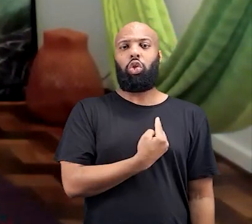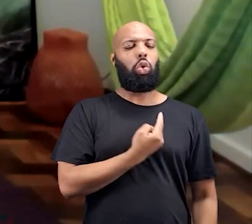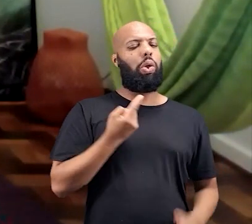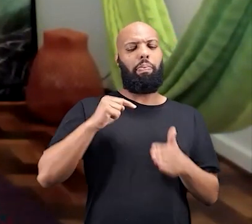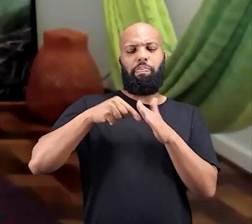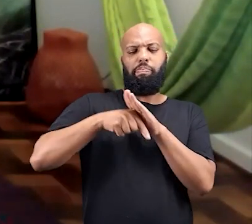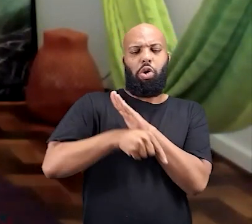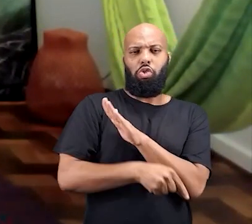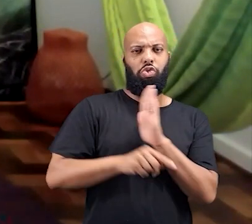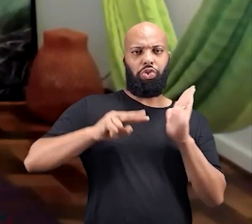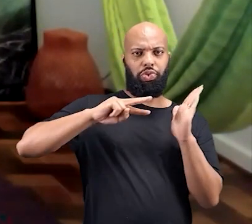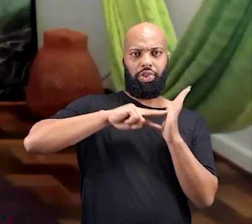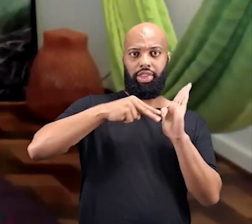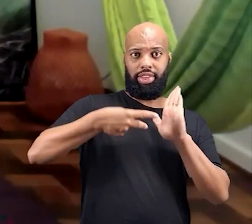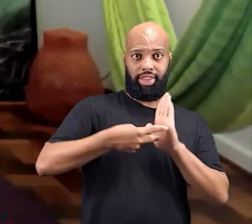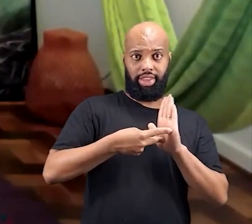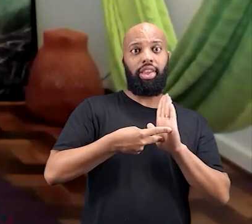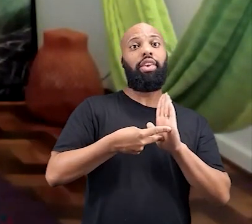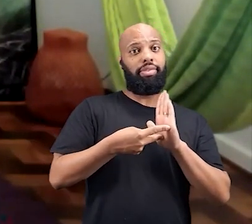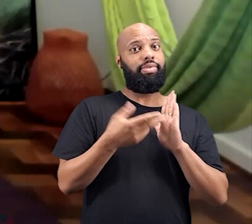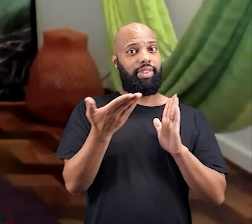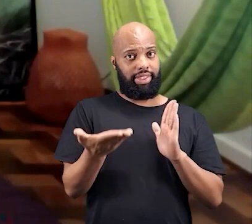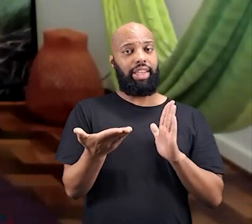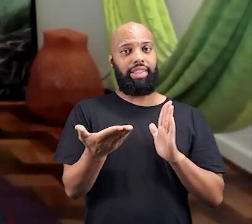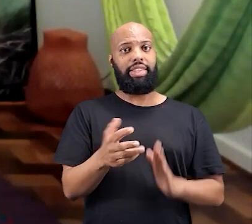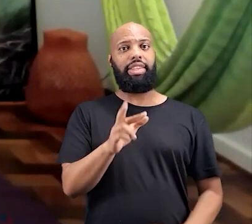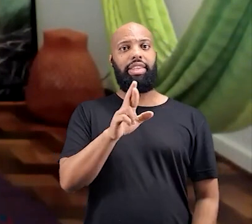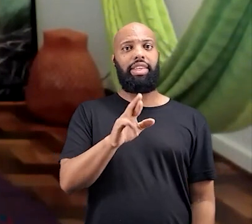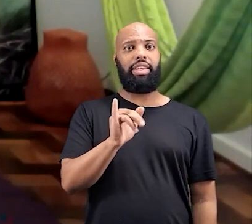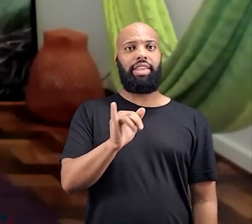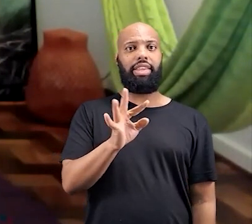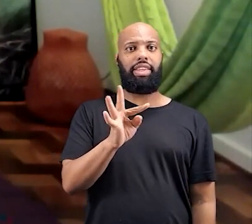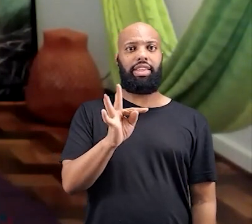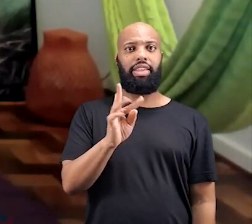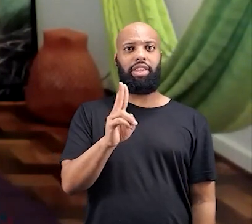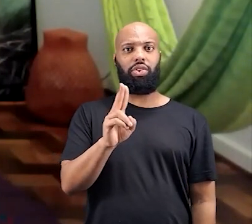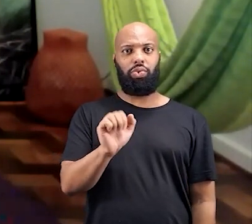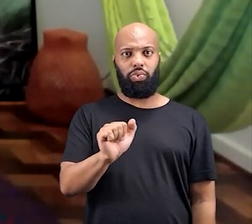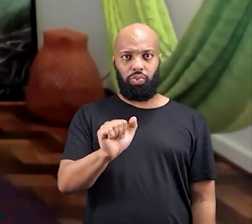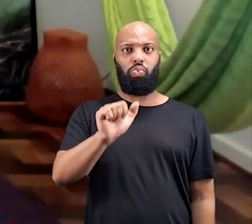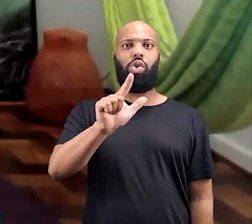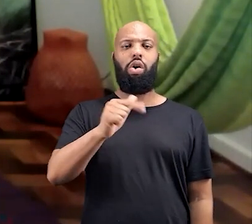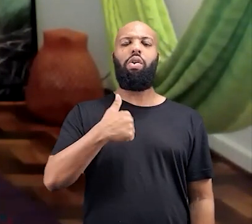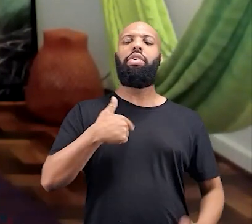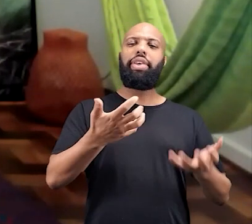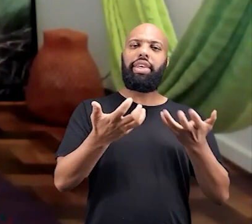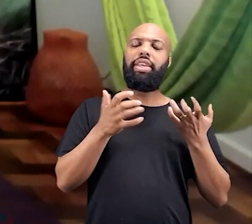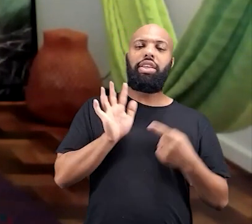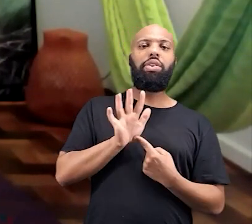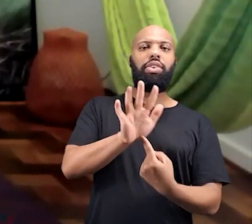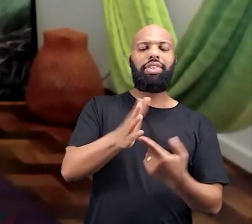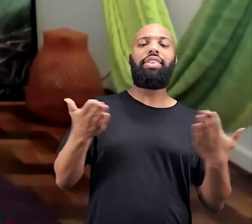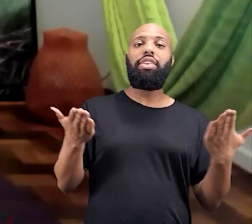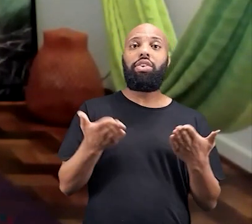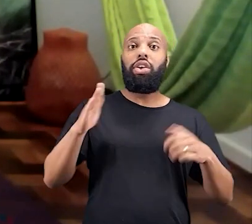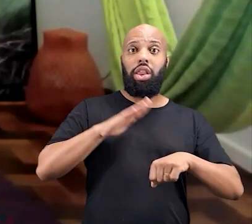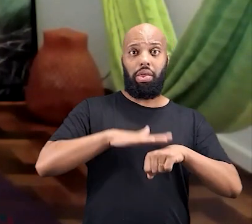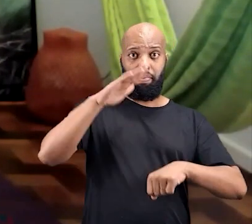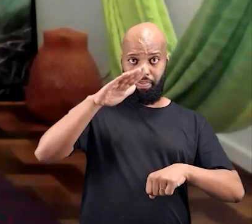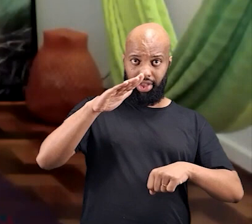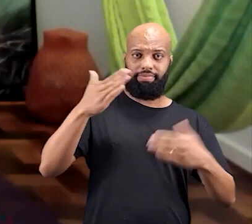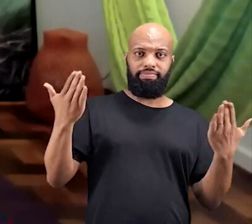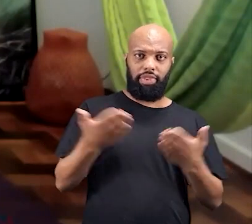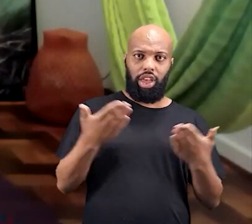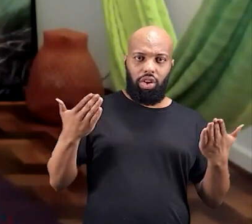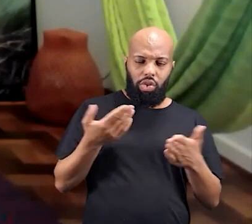percebo que a gente não aprofunda no significado deste ritual, né? Então, eu gostaria aqui